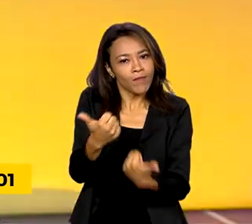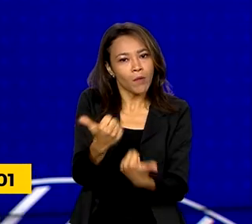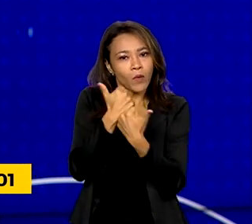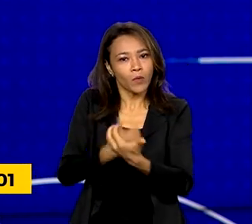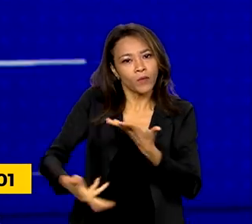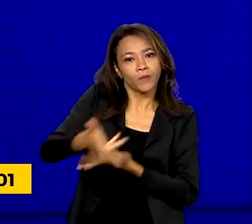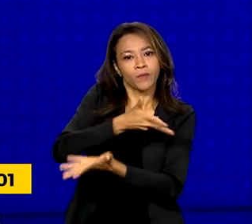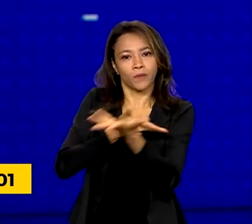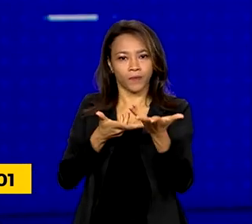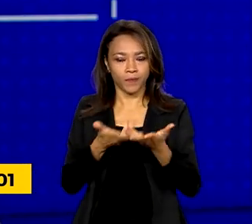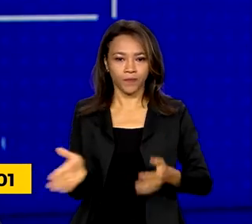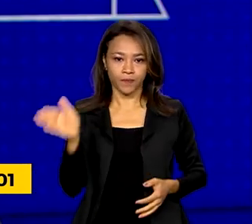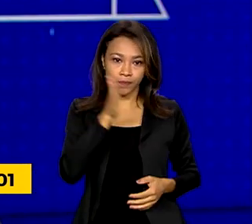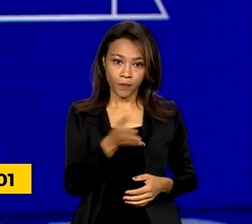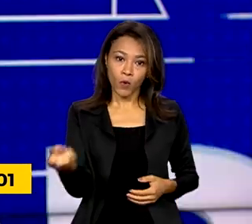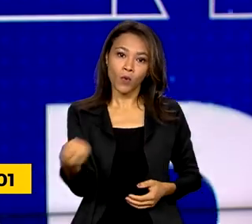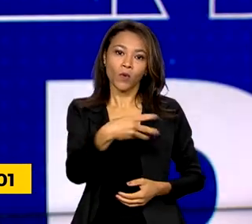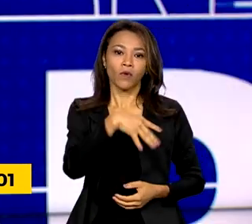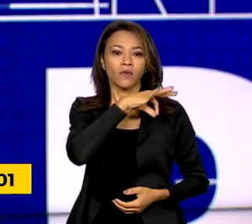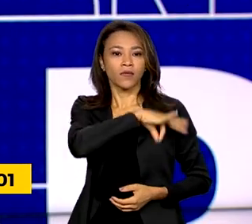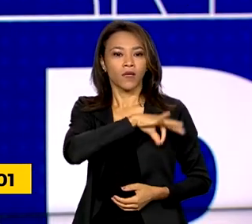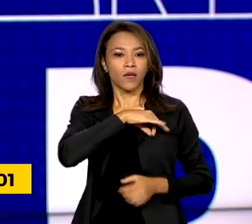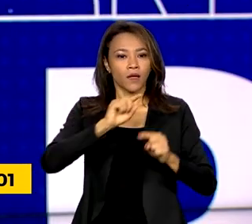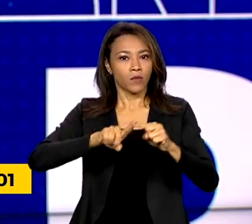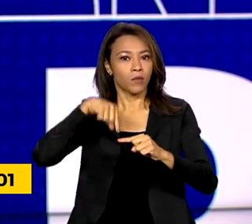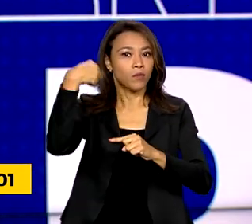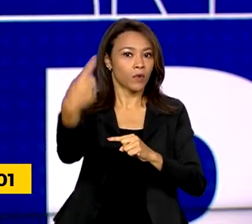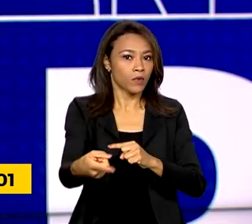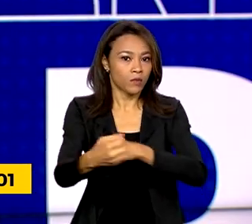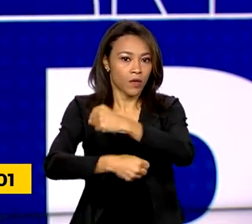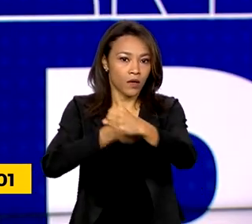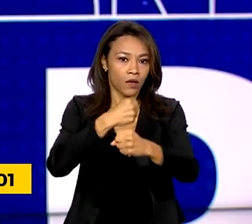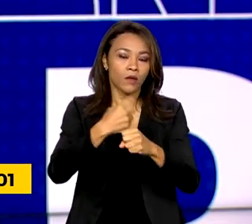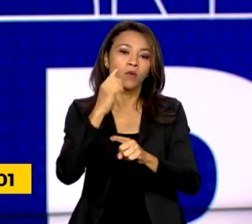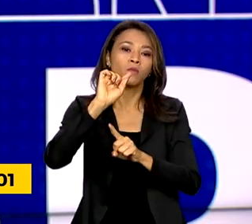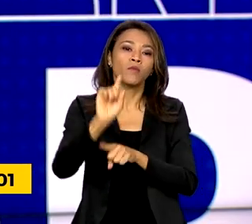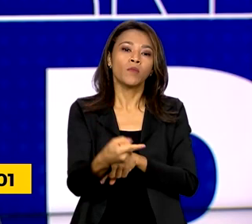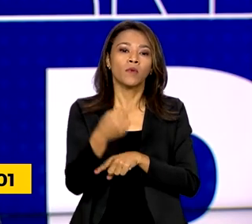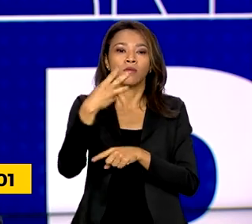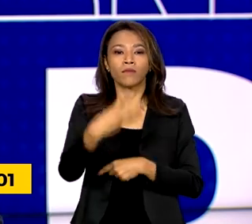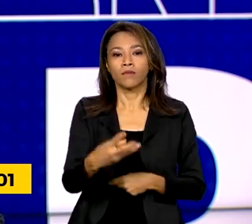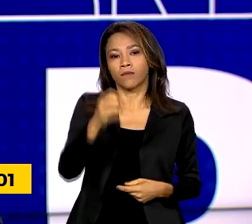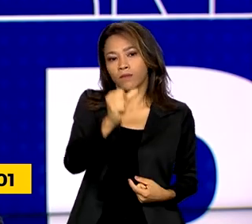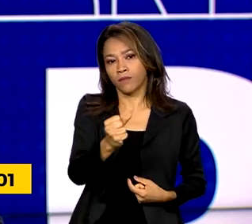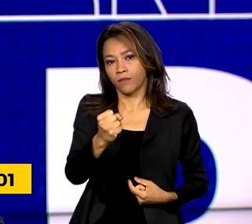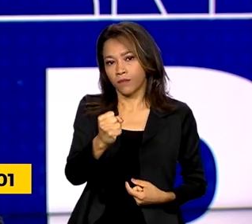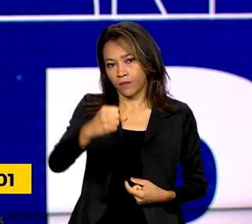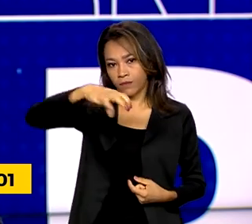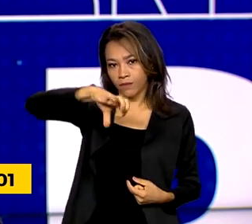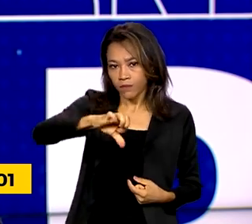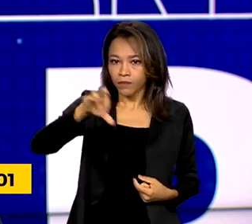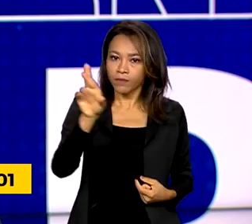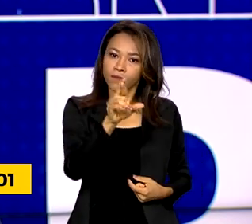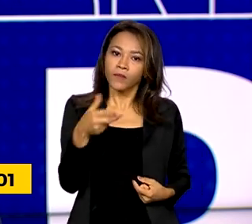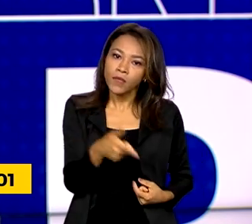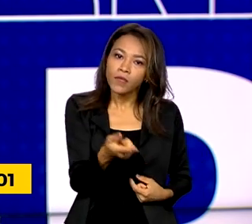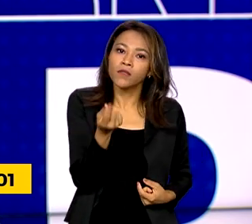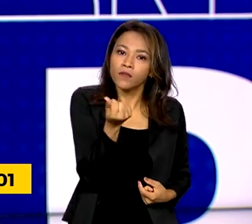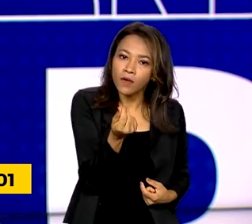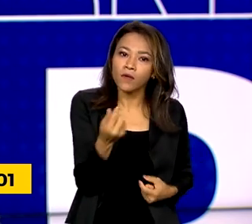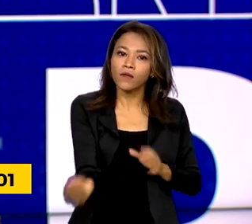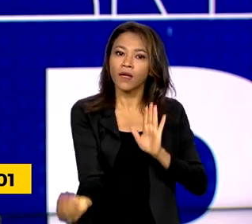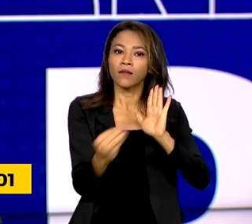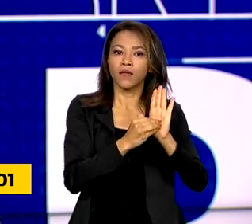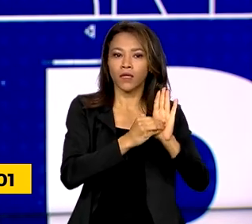O novo salário mínimo para o ano que vem é de R$ 1.389,00. O valor faz parte da Lei de